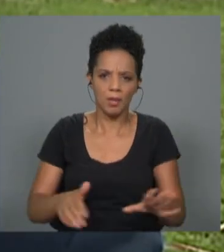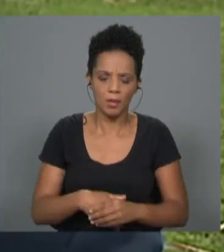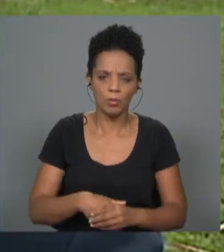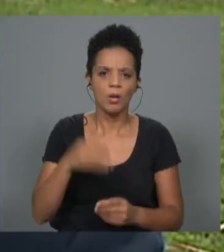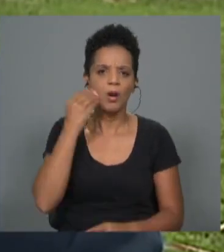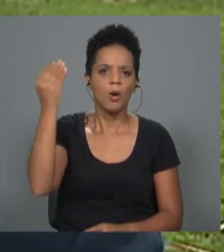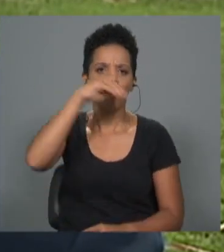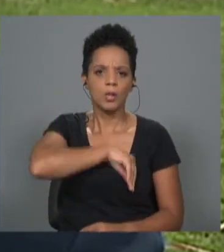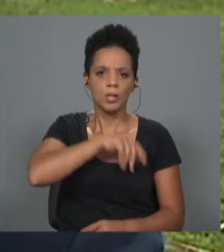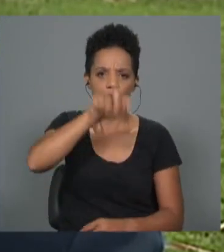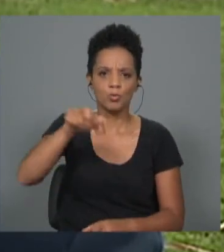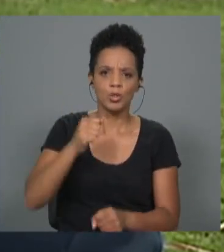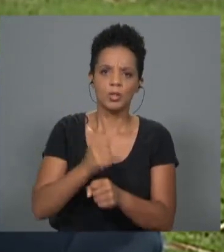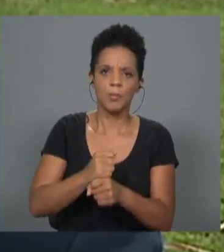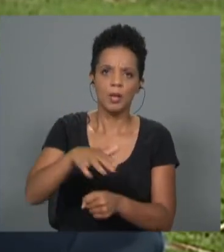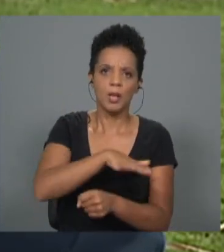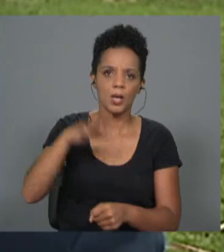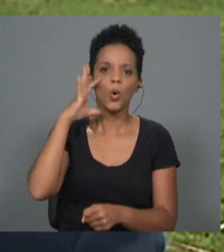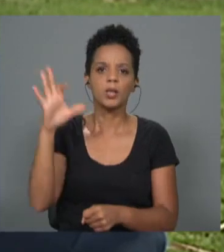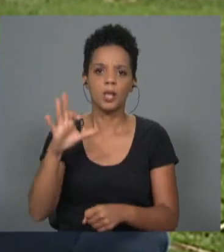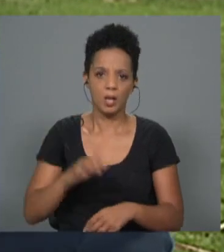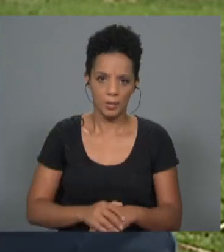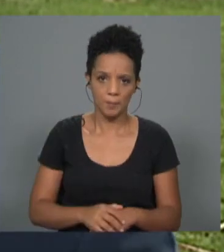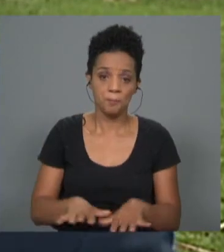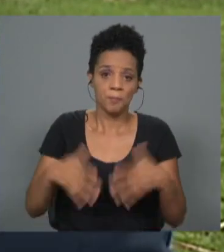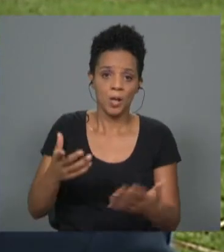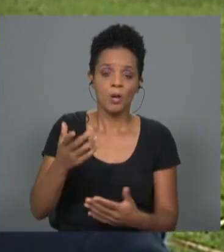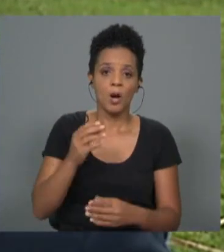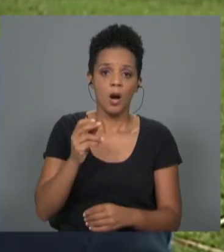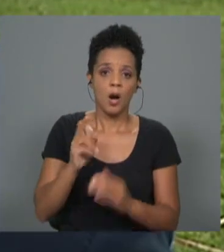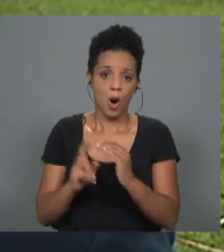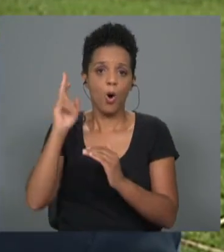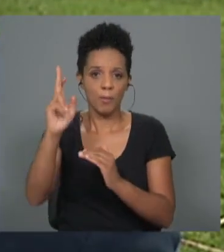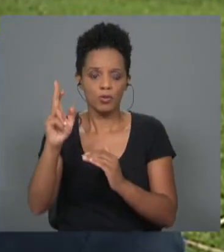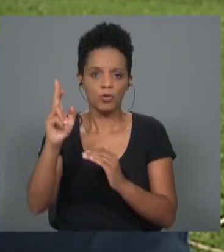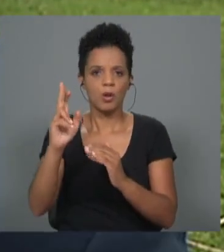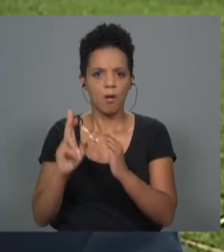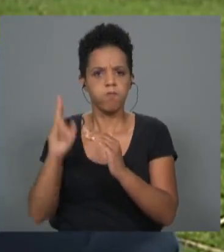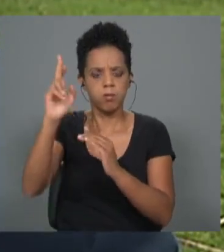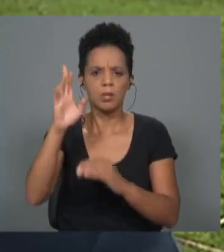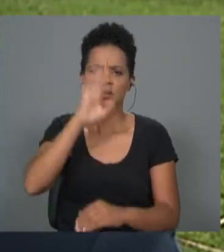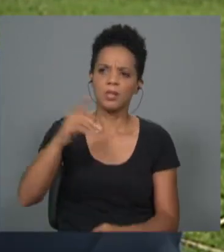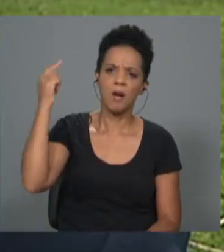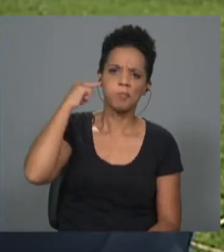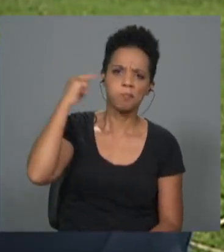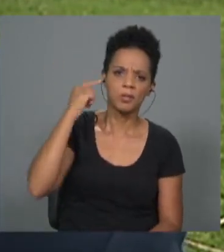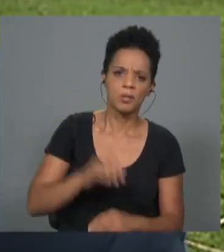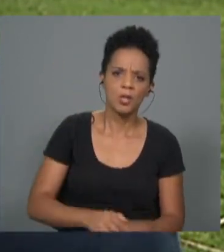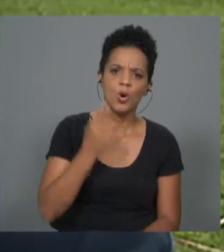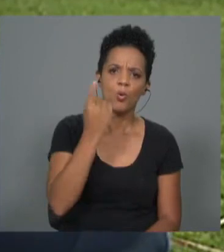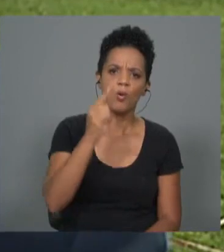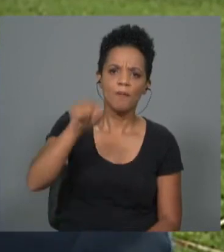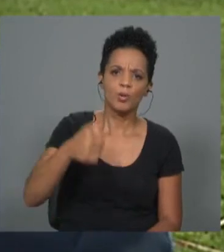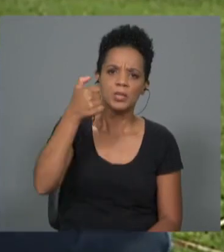ordenados de quem trabalha na área hoteleira, porque os aumentos foram bastante grandes e quando vem-me falar um aumento de 1,5